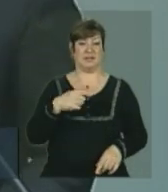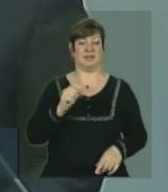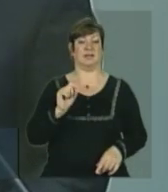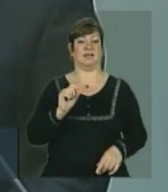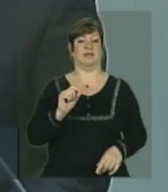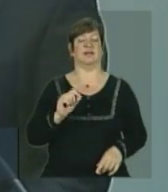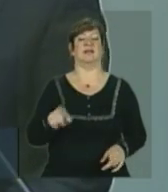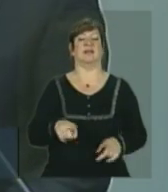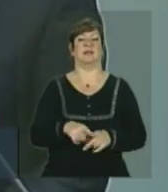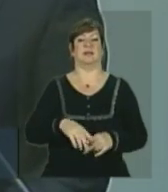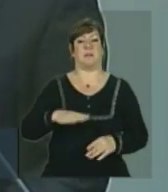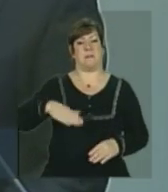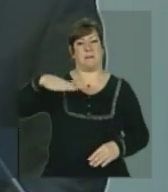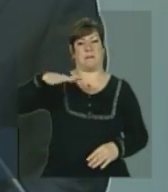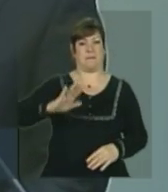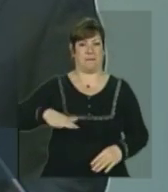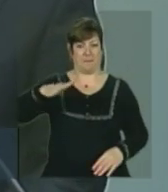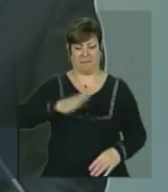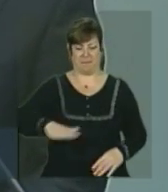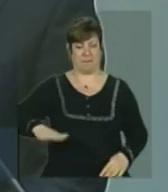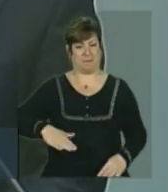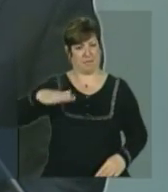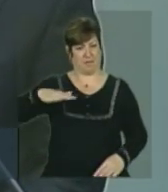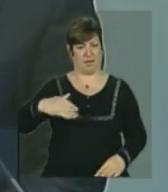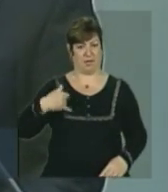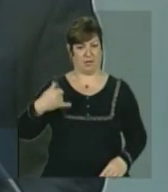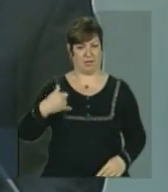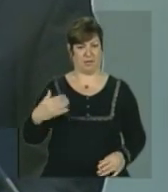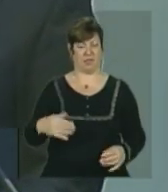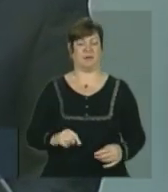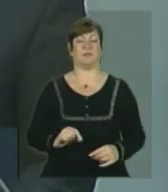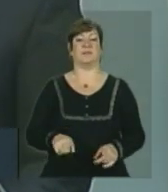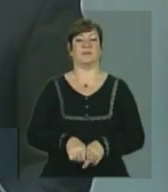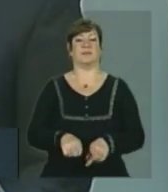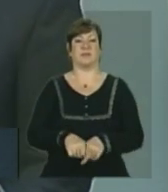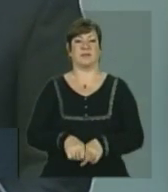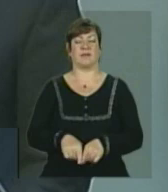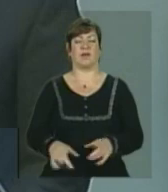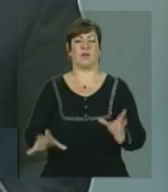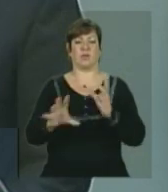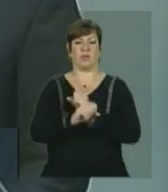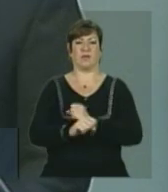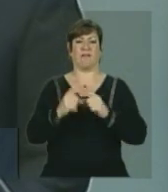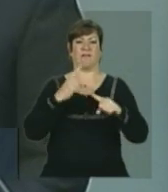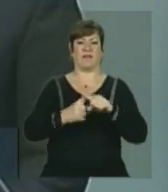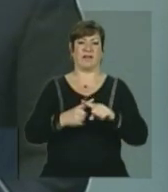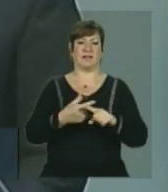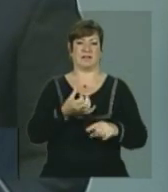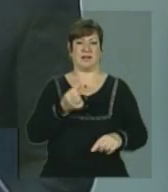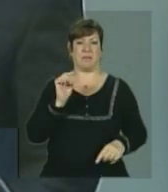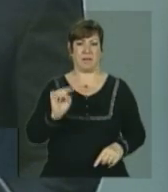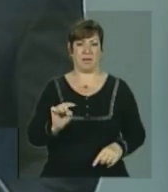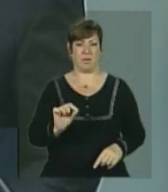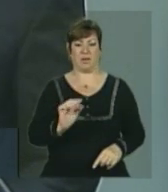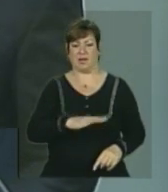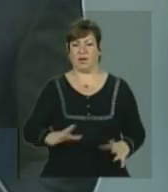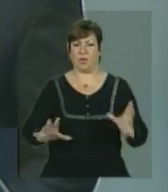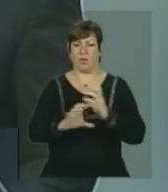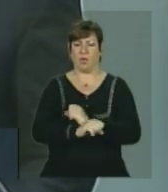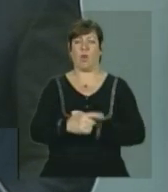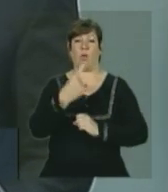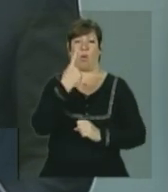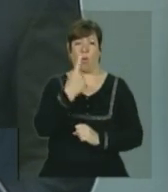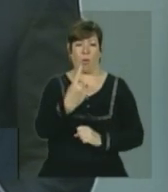equipamento, portanto, com 250 crianças vezes 6 mil, serão 1